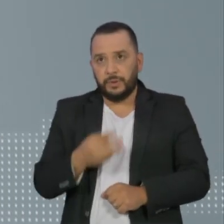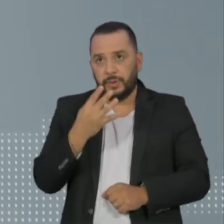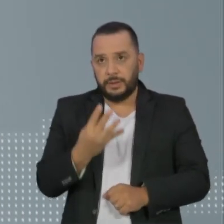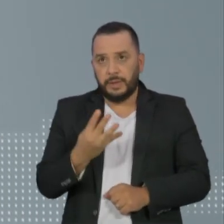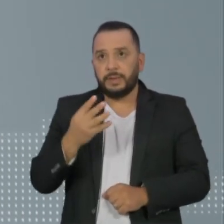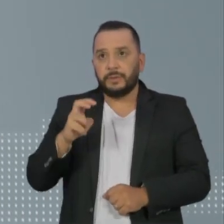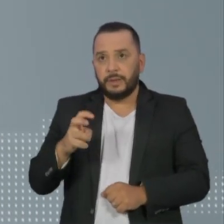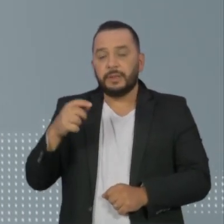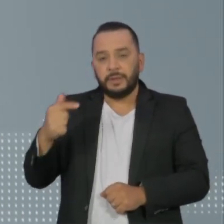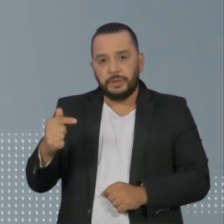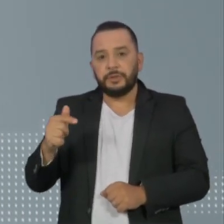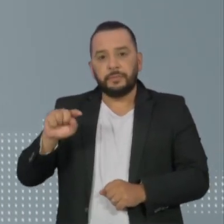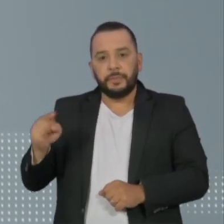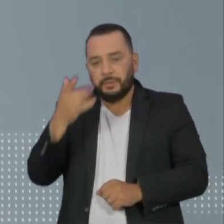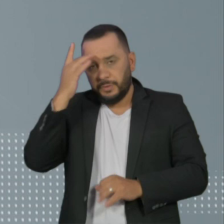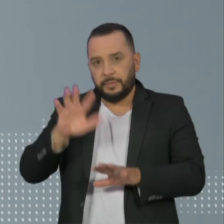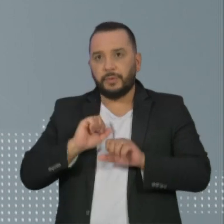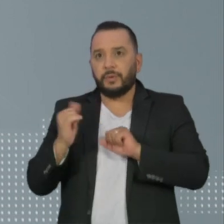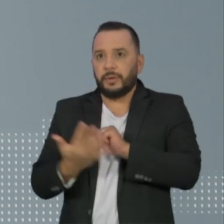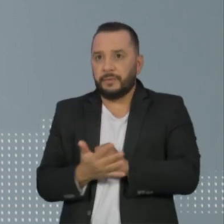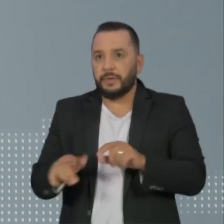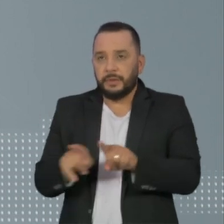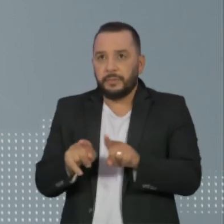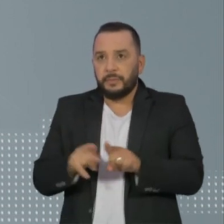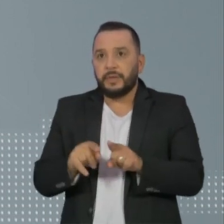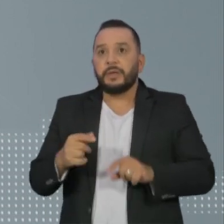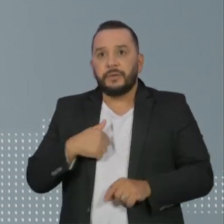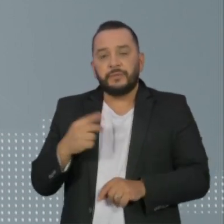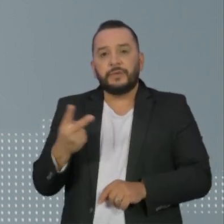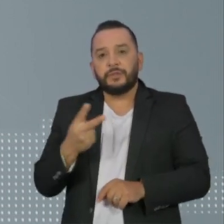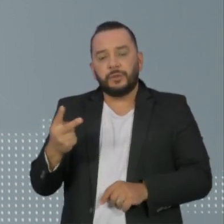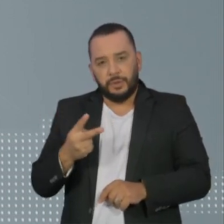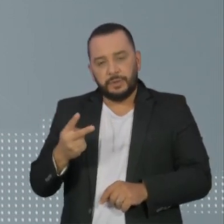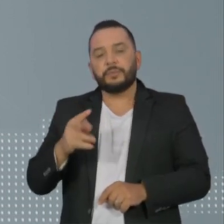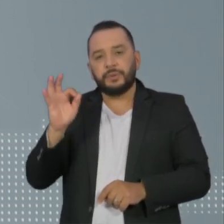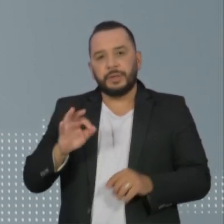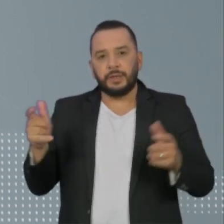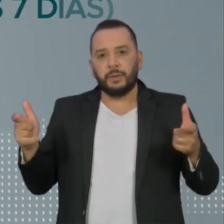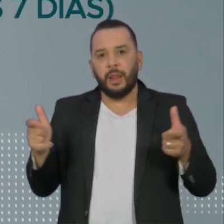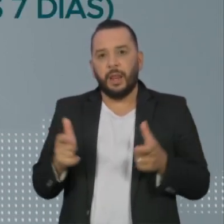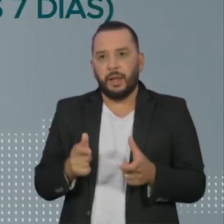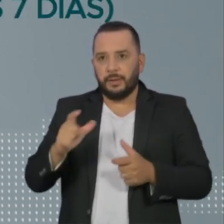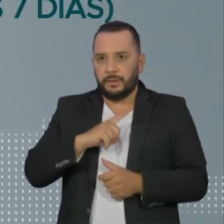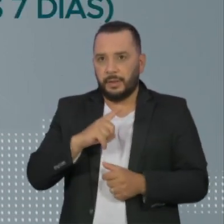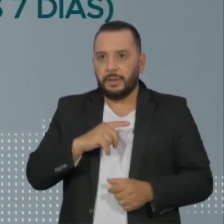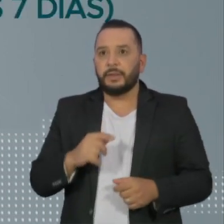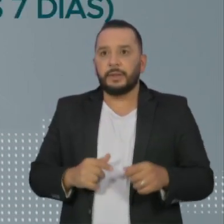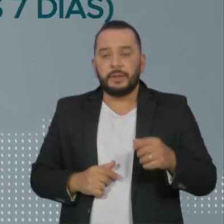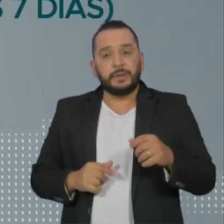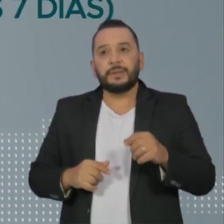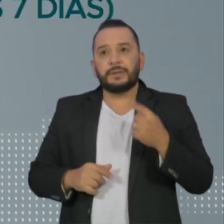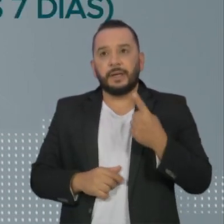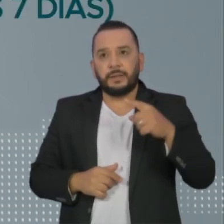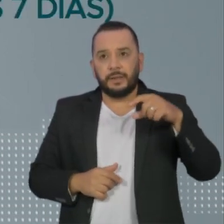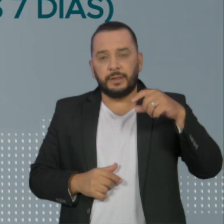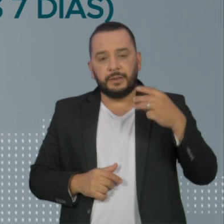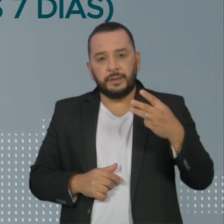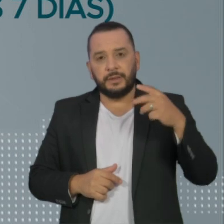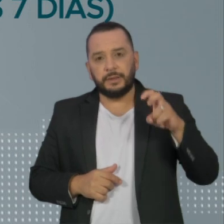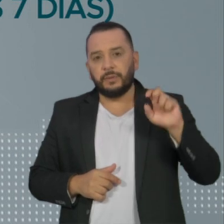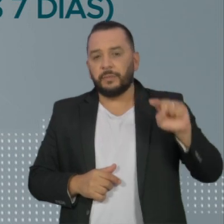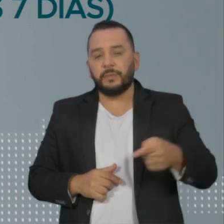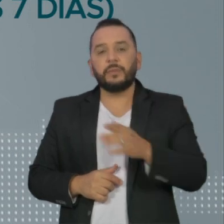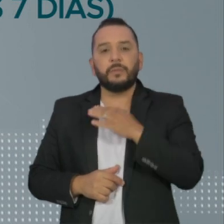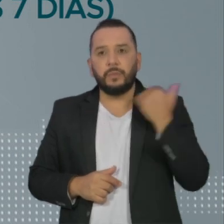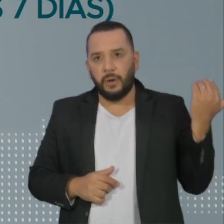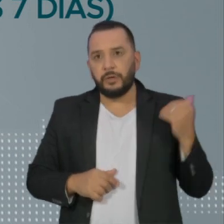queda de 22% na média de novos registros nos últimos sete dias. São mais de 135 mil mortos, média semanal